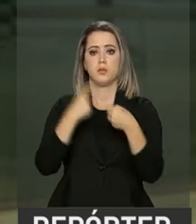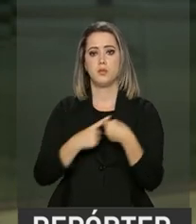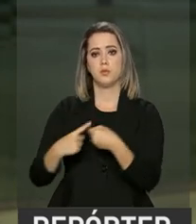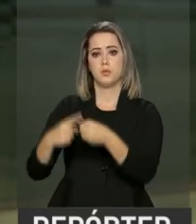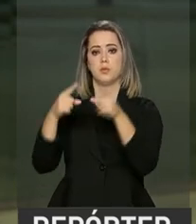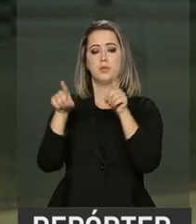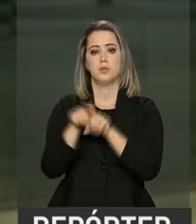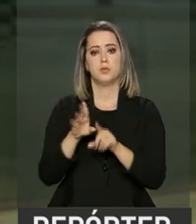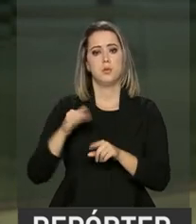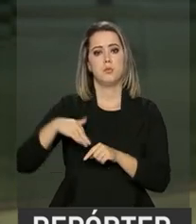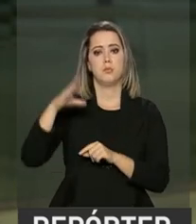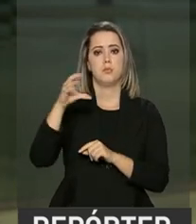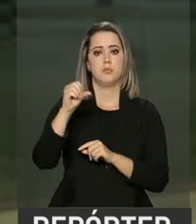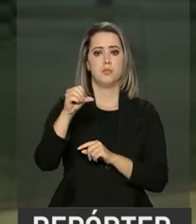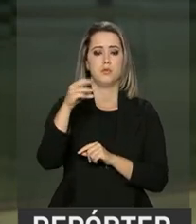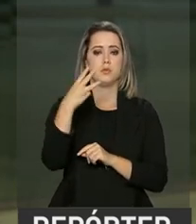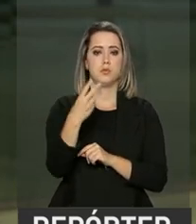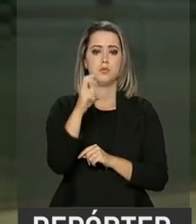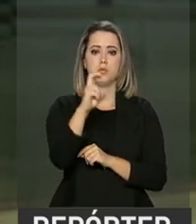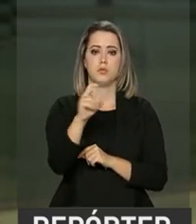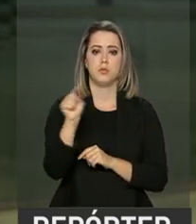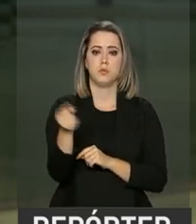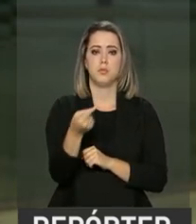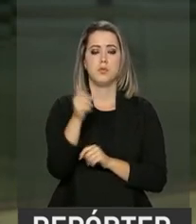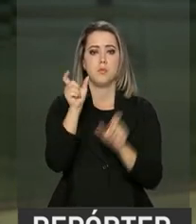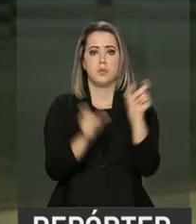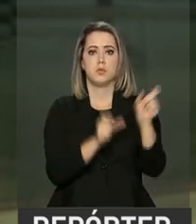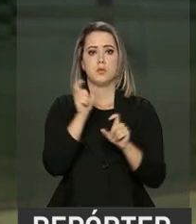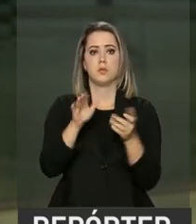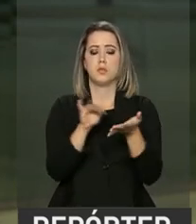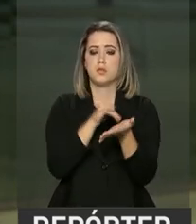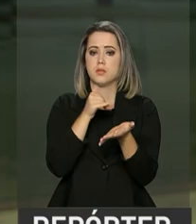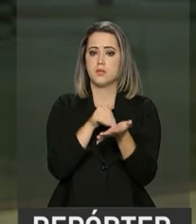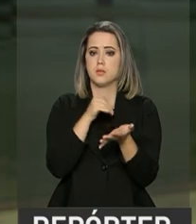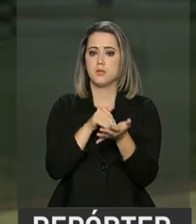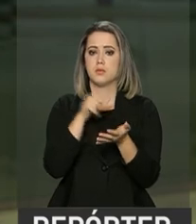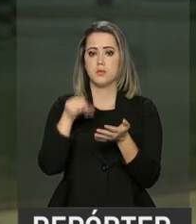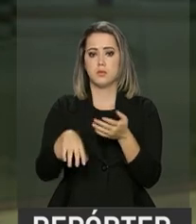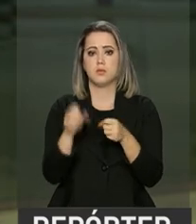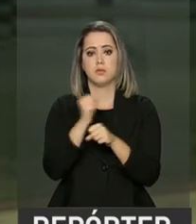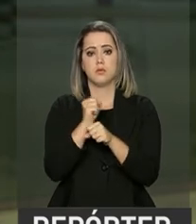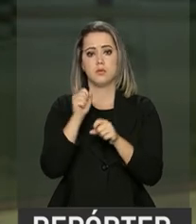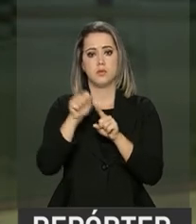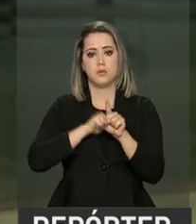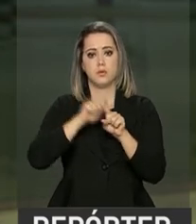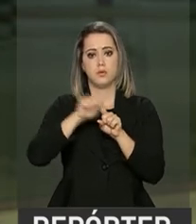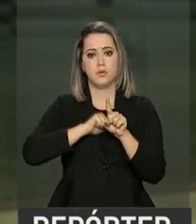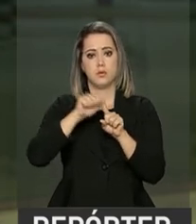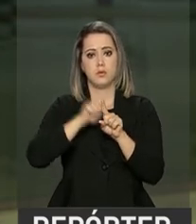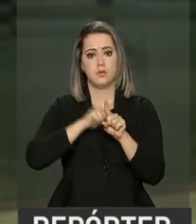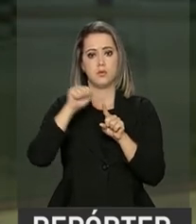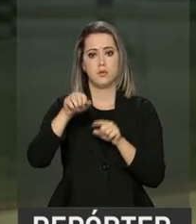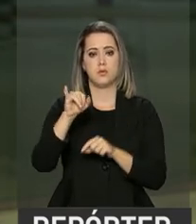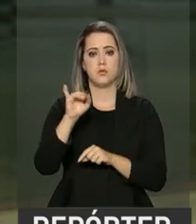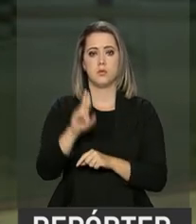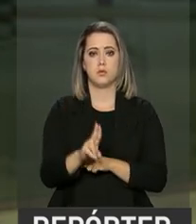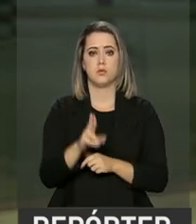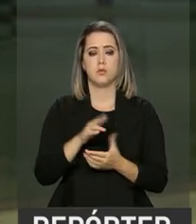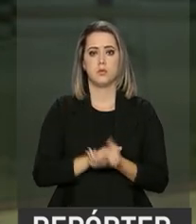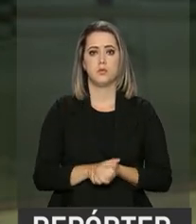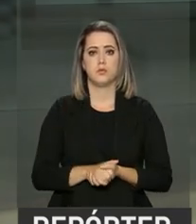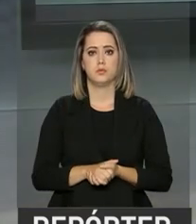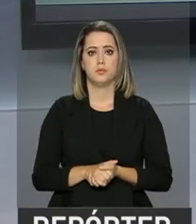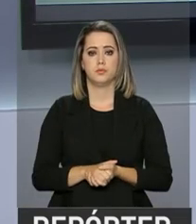935 mil candidatos se inscreveram na edição deste mês do SISU. Eu volto com você aí no